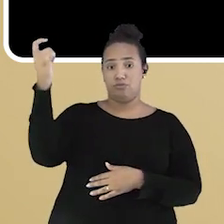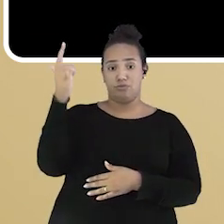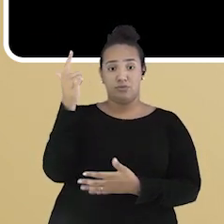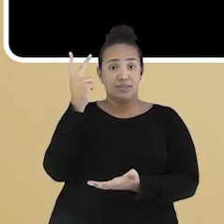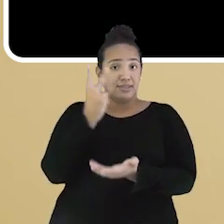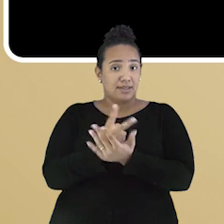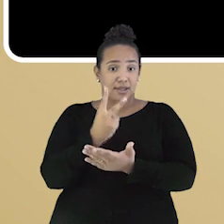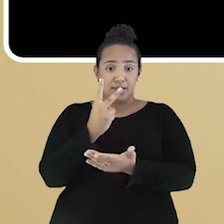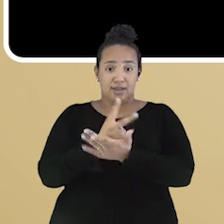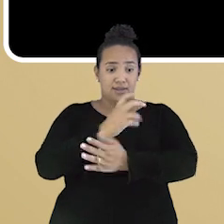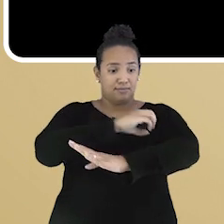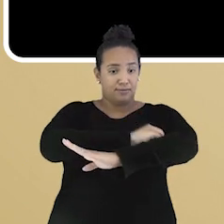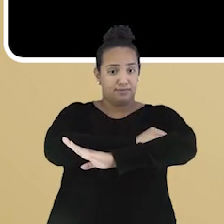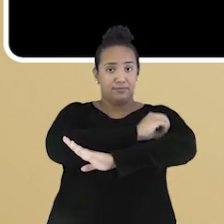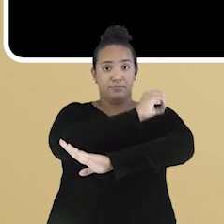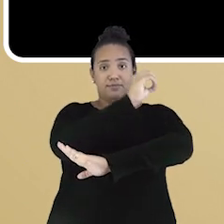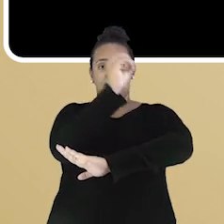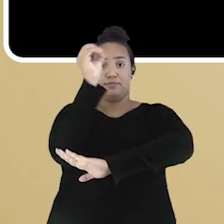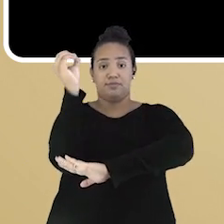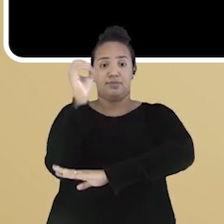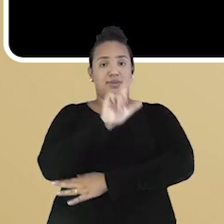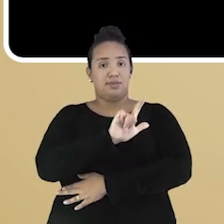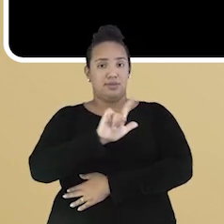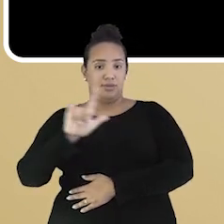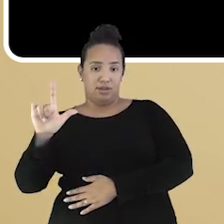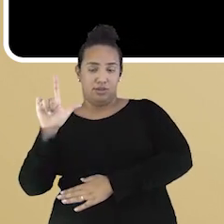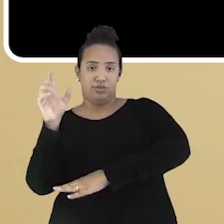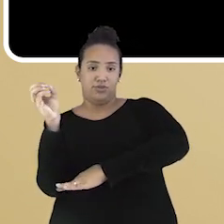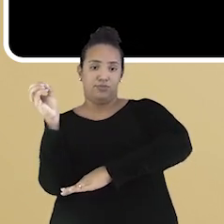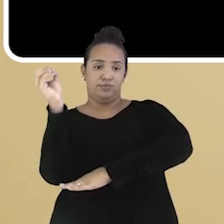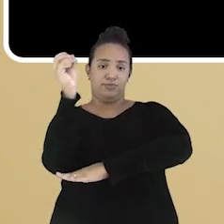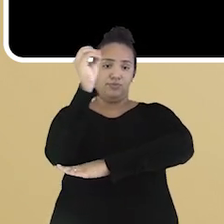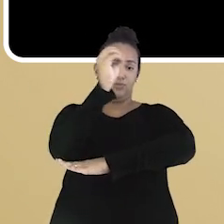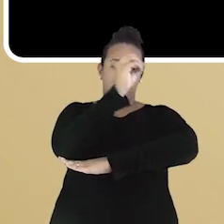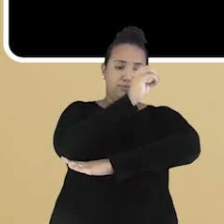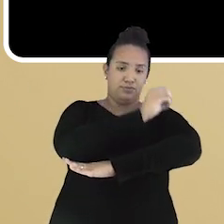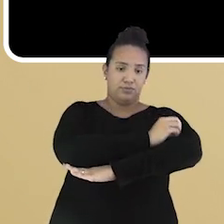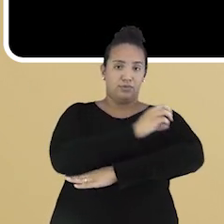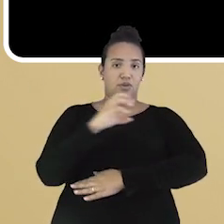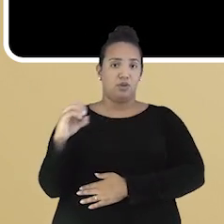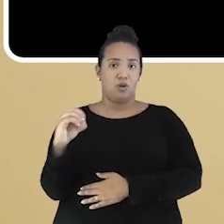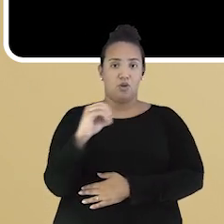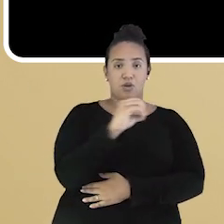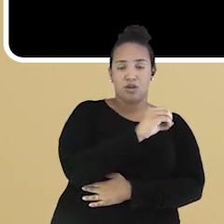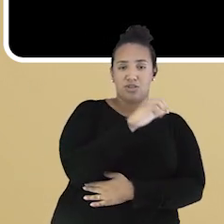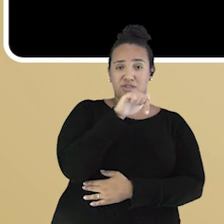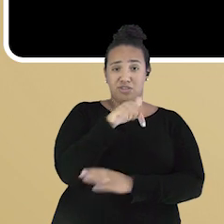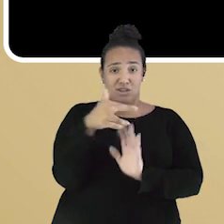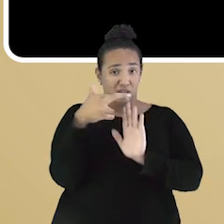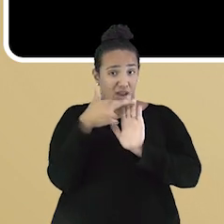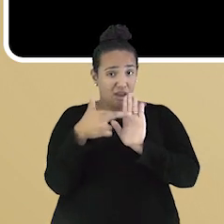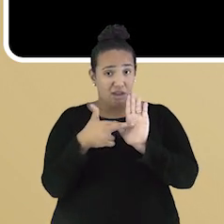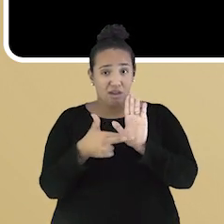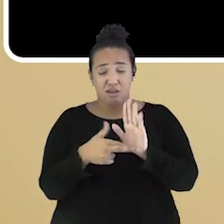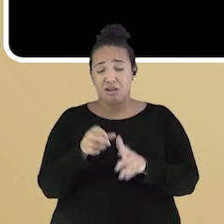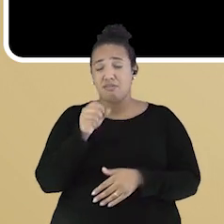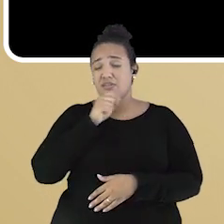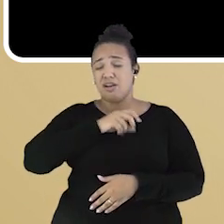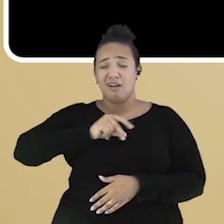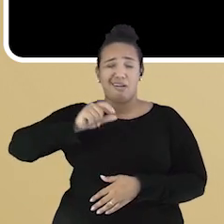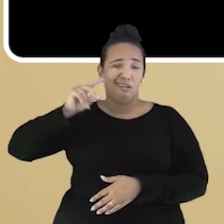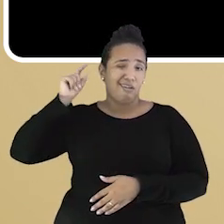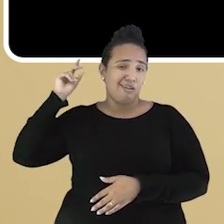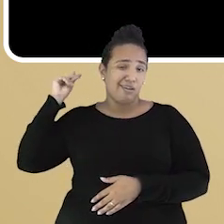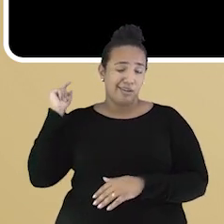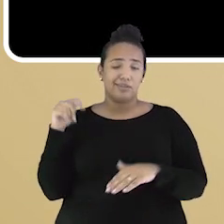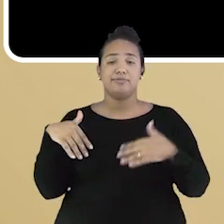nasce no leste e sempre se põe no oeste. Essa é uma regra que vem desde os tempos modernos e é baseada